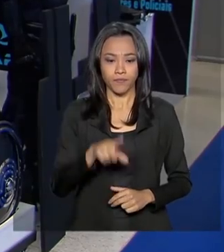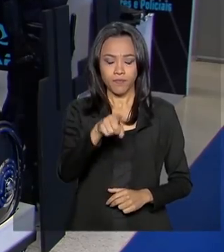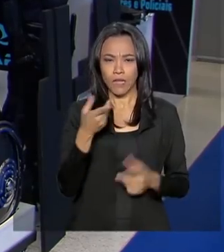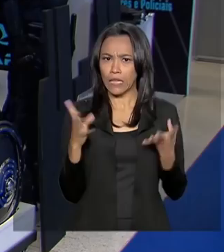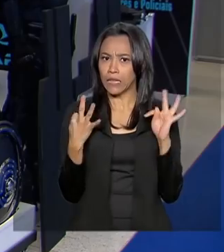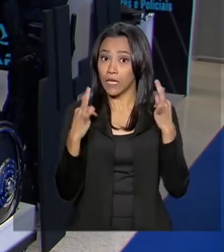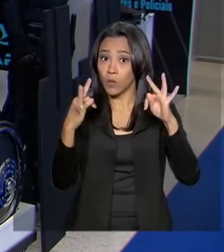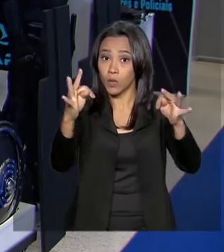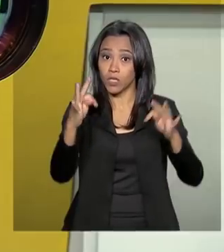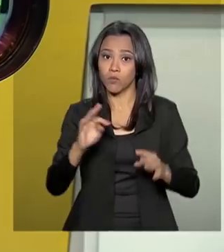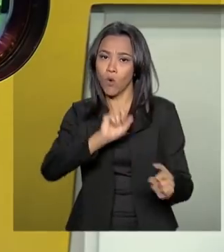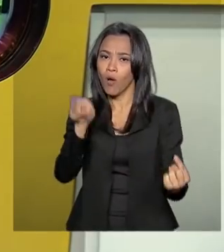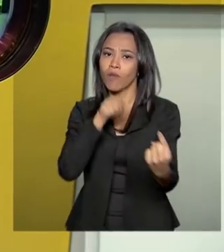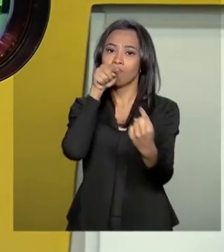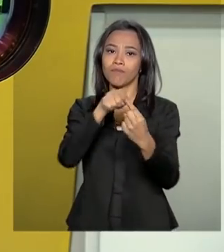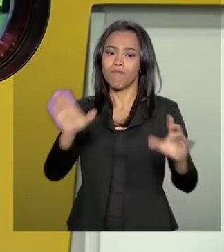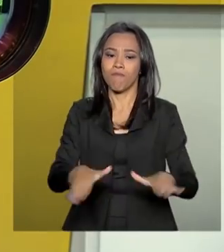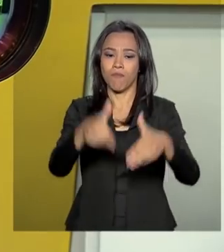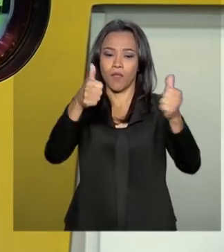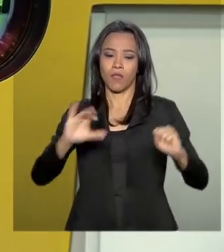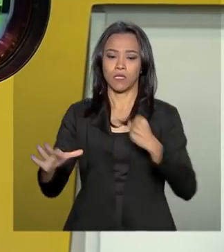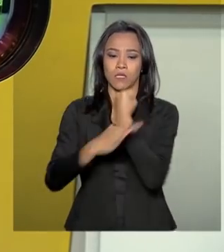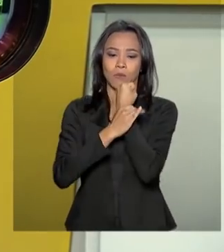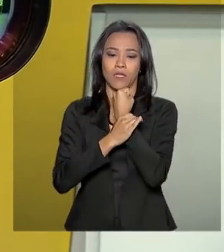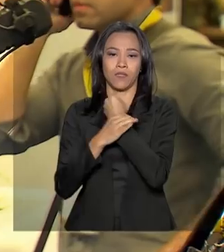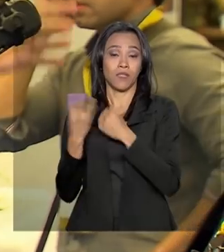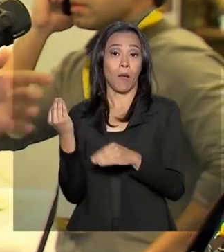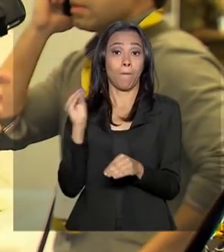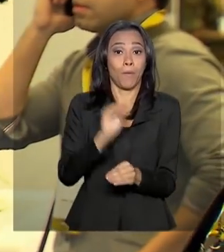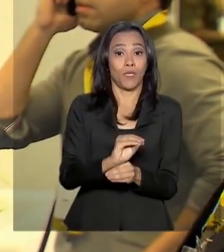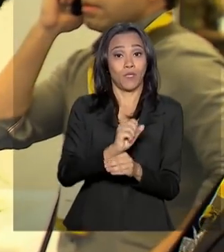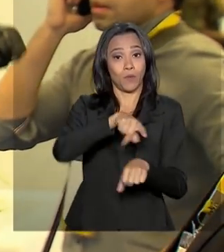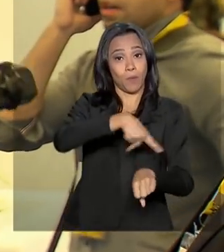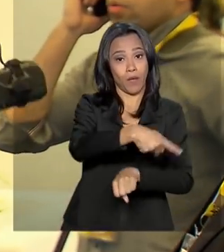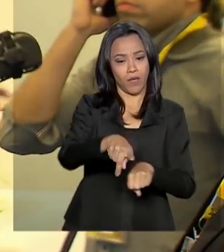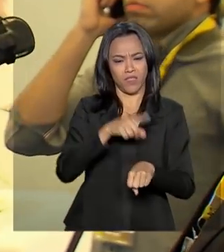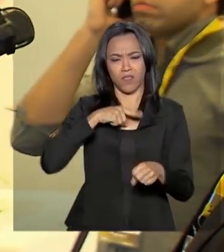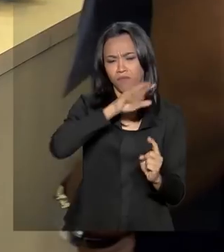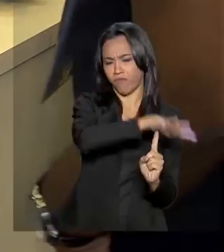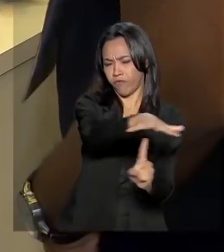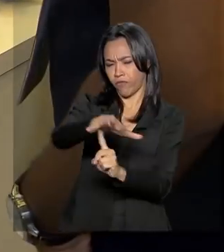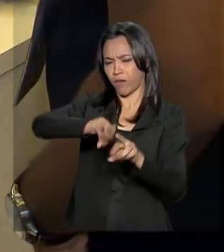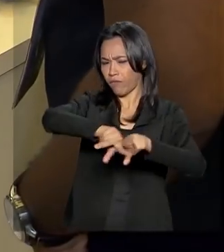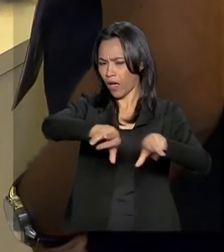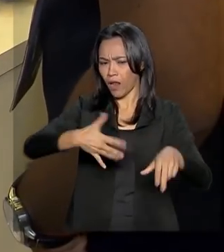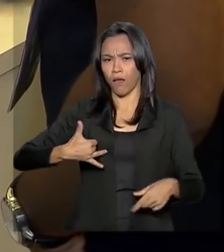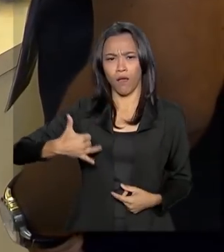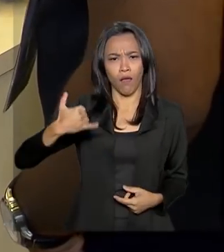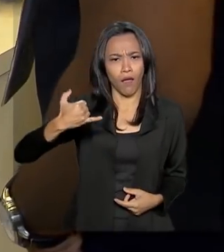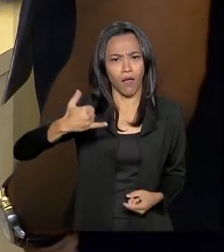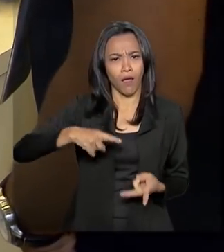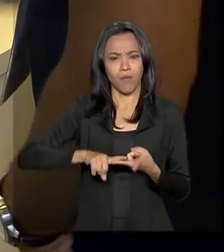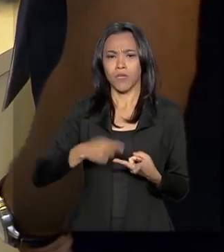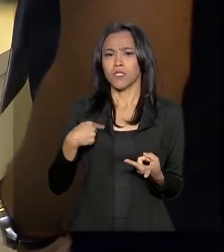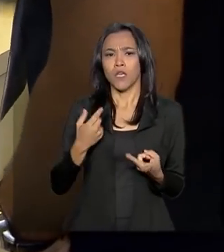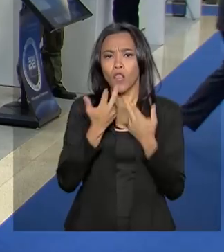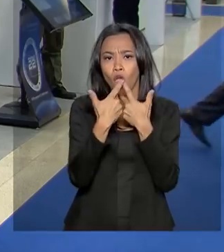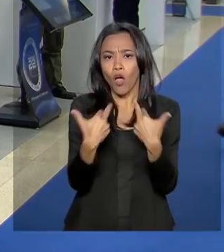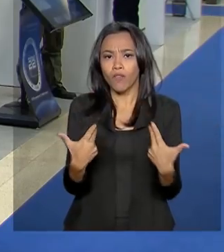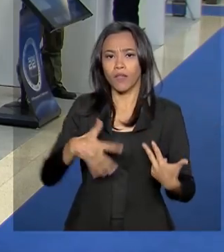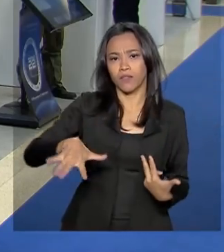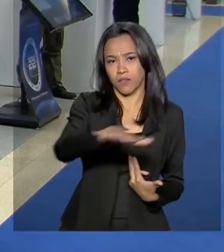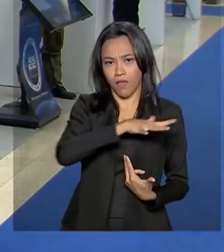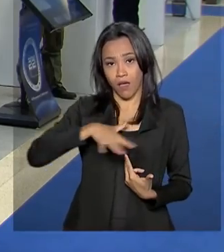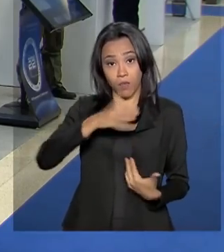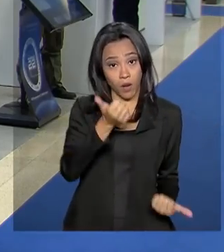Tecnologia para melhorar a segurança e a defesa do país. A feira reúne equipamentos, armas, trajes e as inovações para